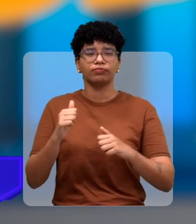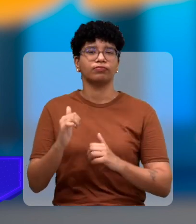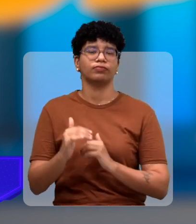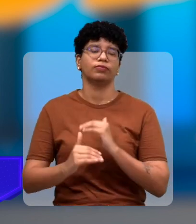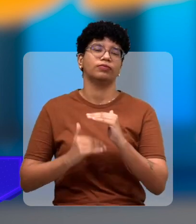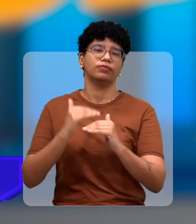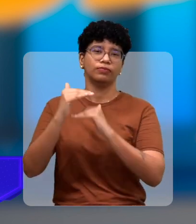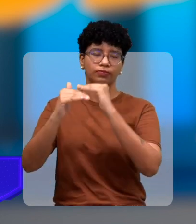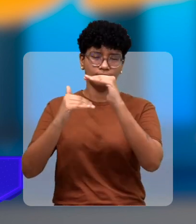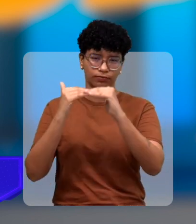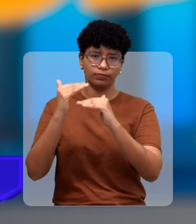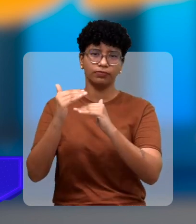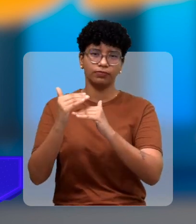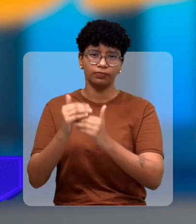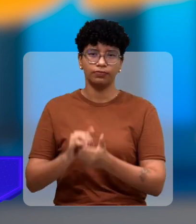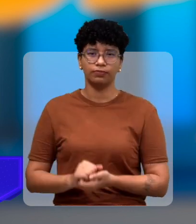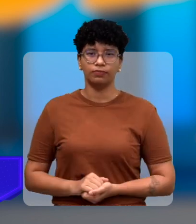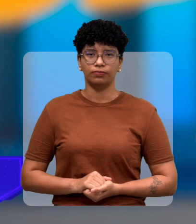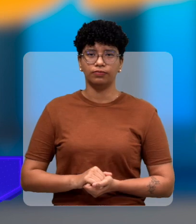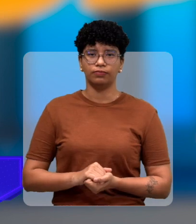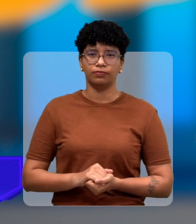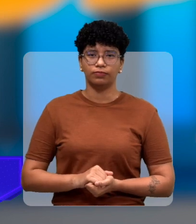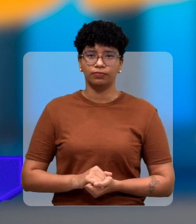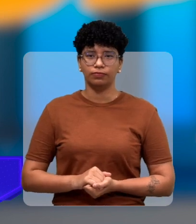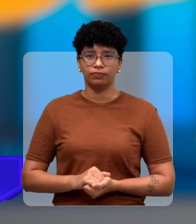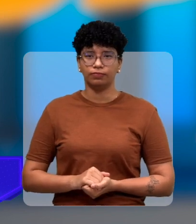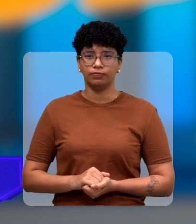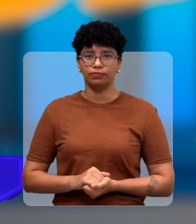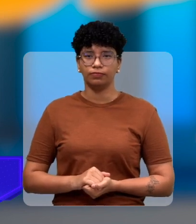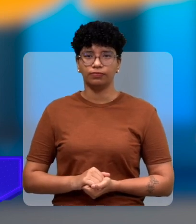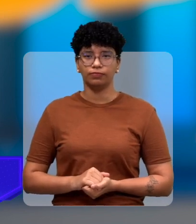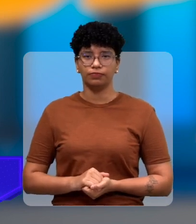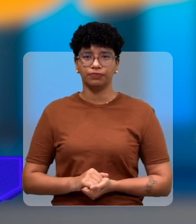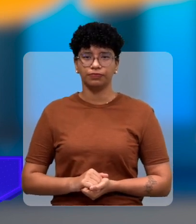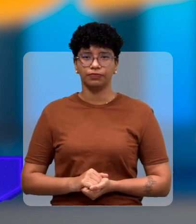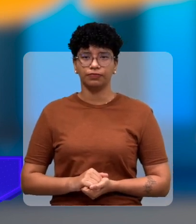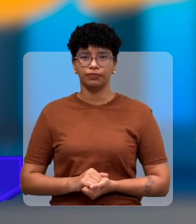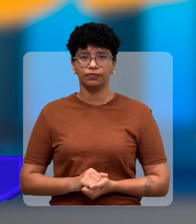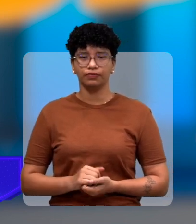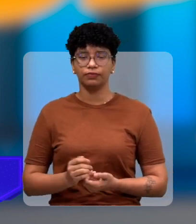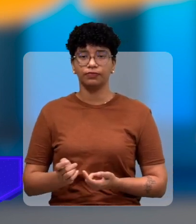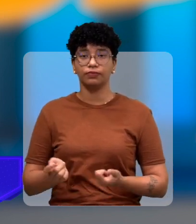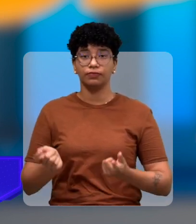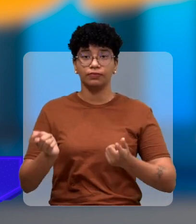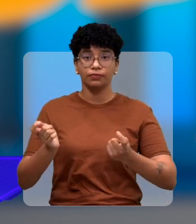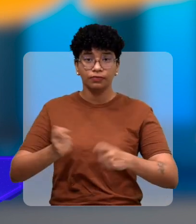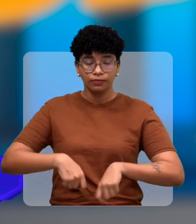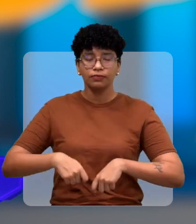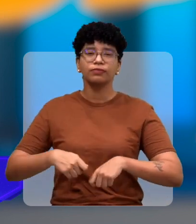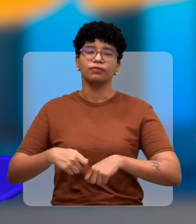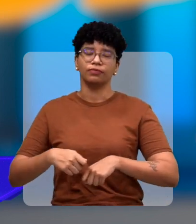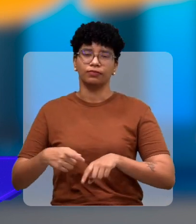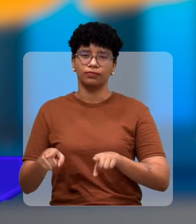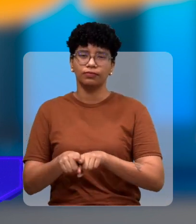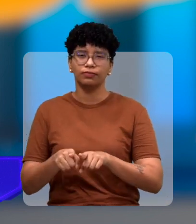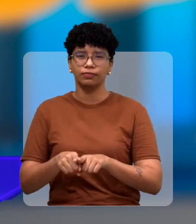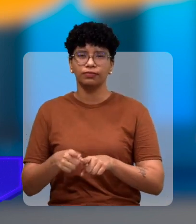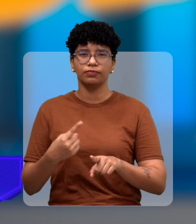crescer cada dia ela venha a crescer mais quando eu